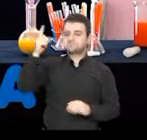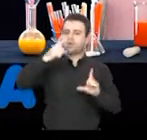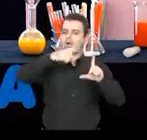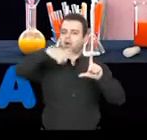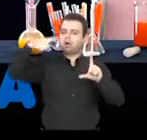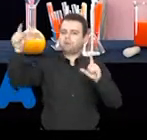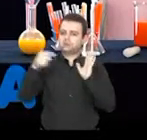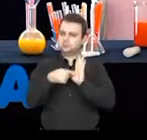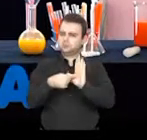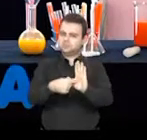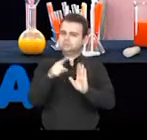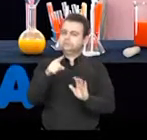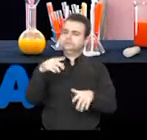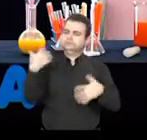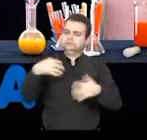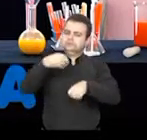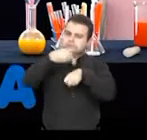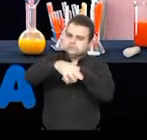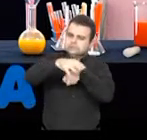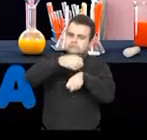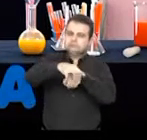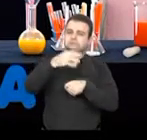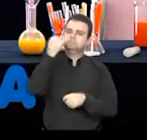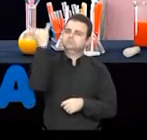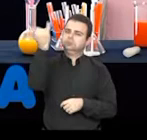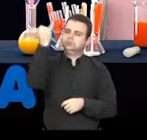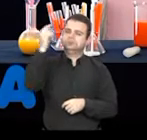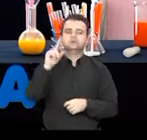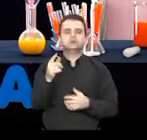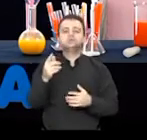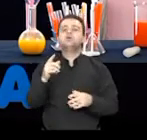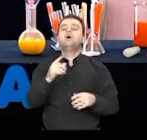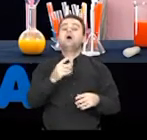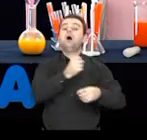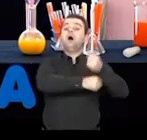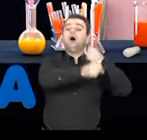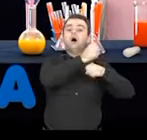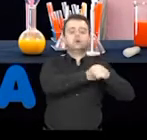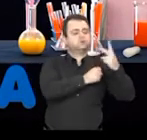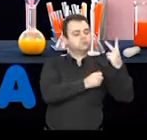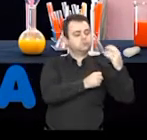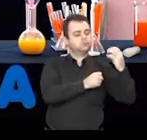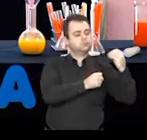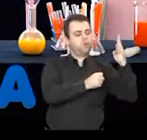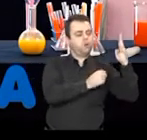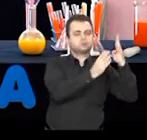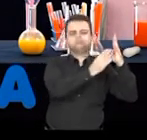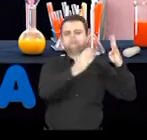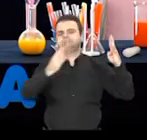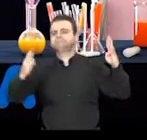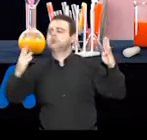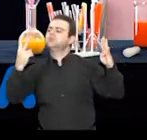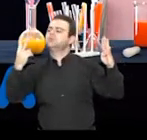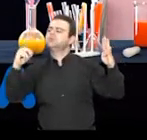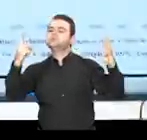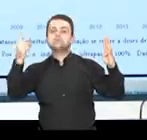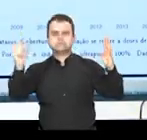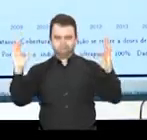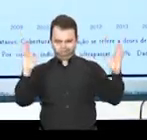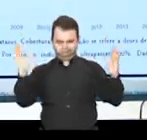gráfico. Ele traz dados importantes sobre a cobertura vacinal de 2004 até 2016.